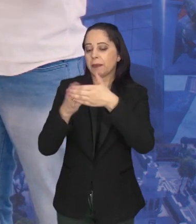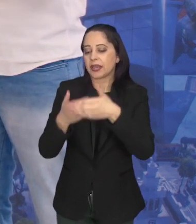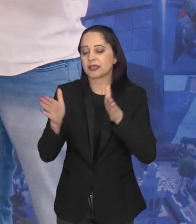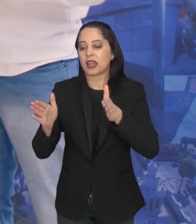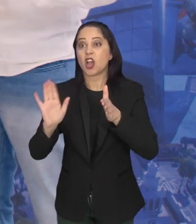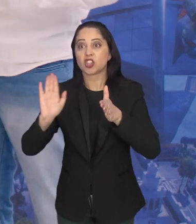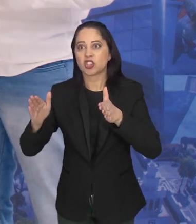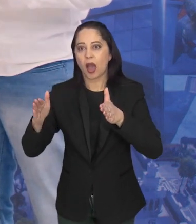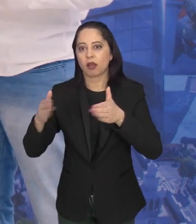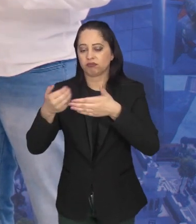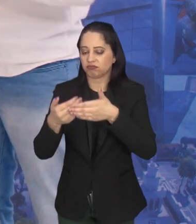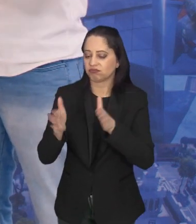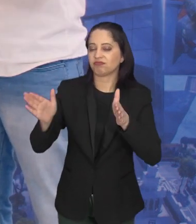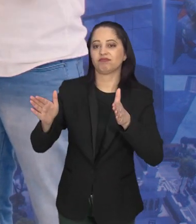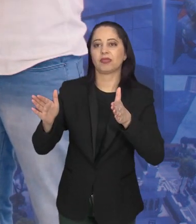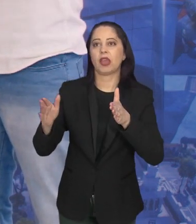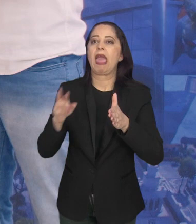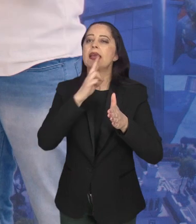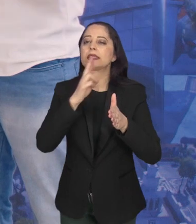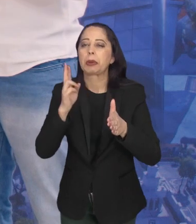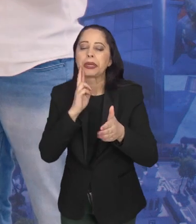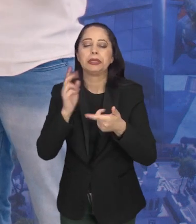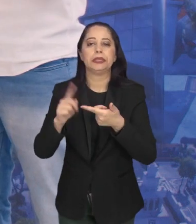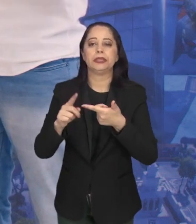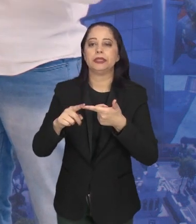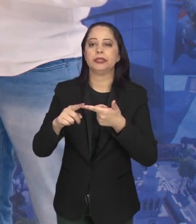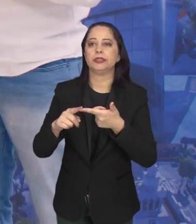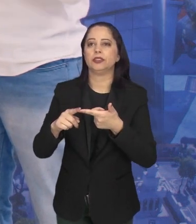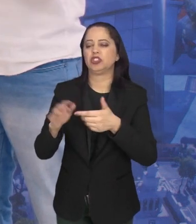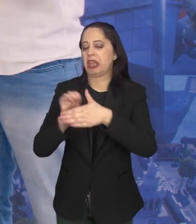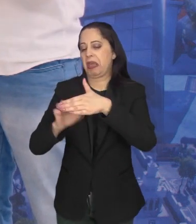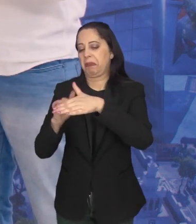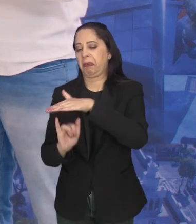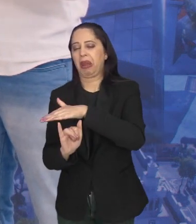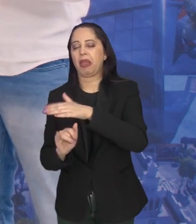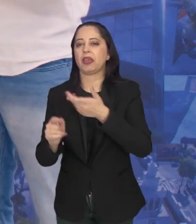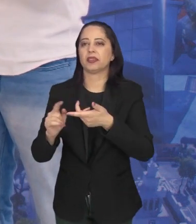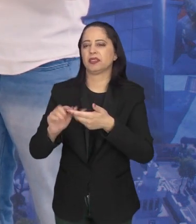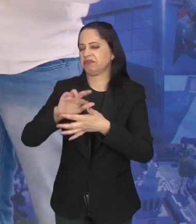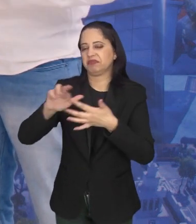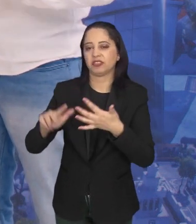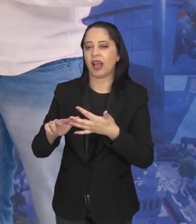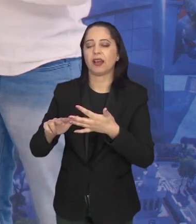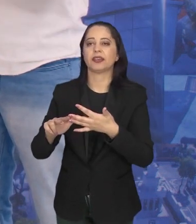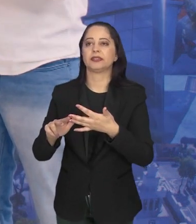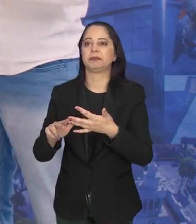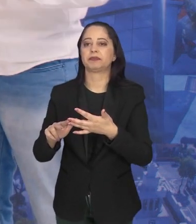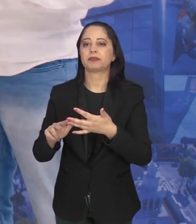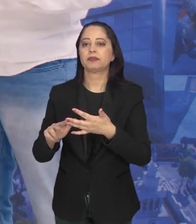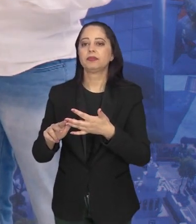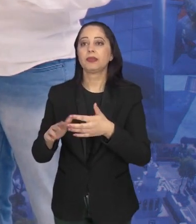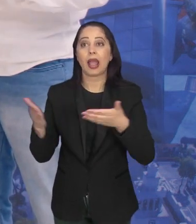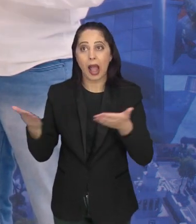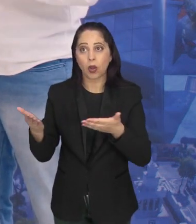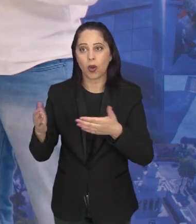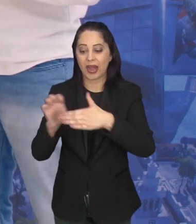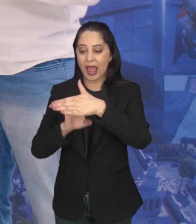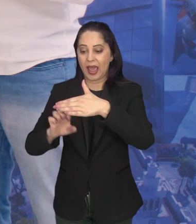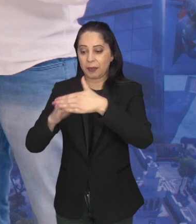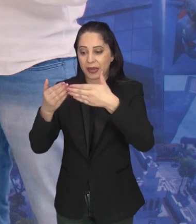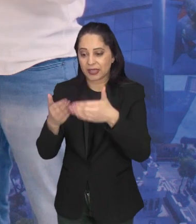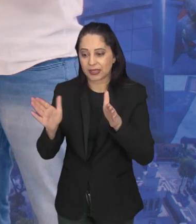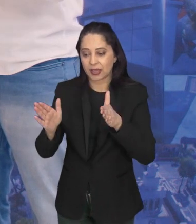abre. Comecei aqui meu negócio, abri meu restaurante, minha startup, né? Qualquer que for o segmento.